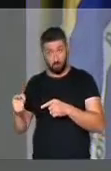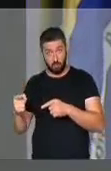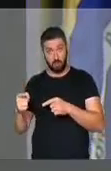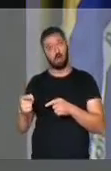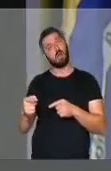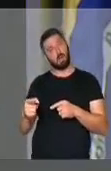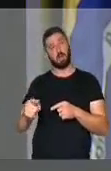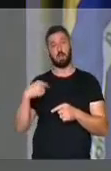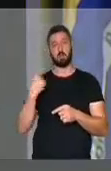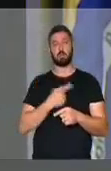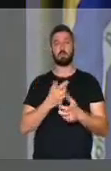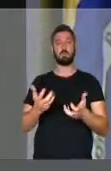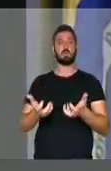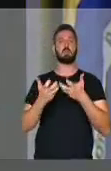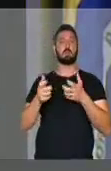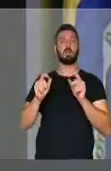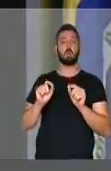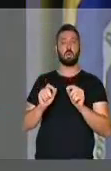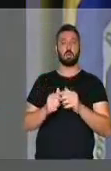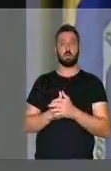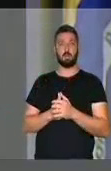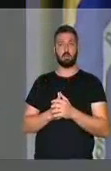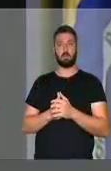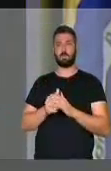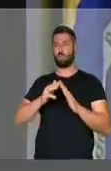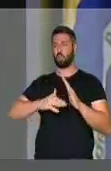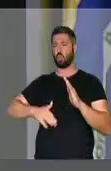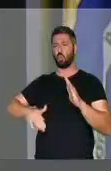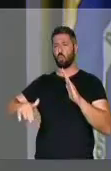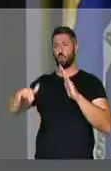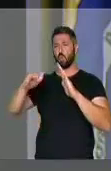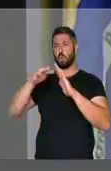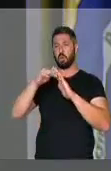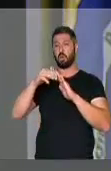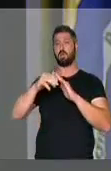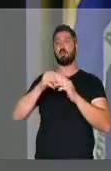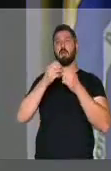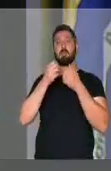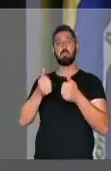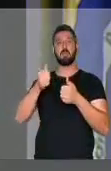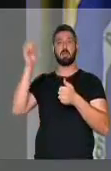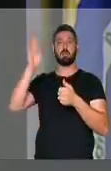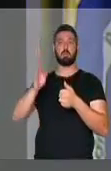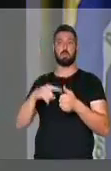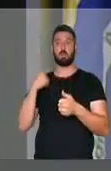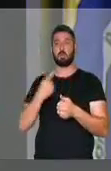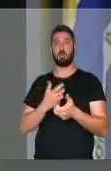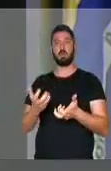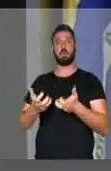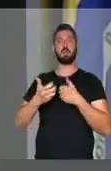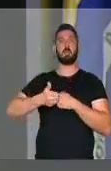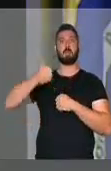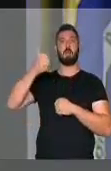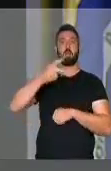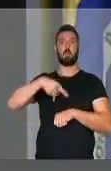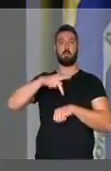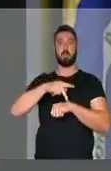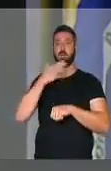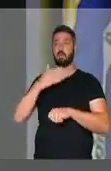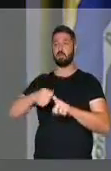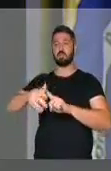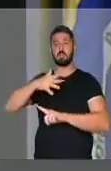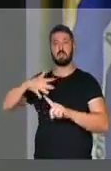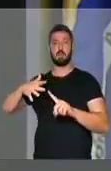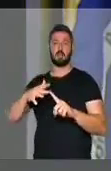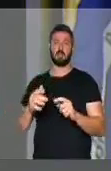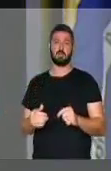disso, nós queremos que tudo vá bem no nosso país. Nós queremos um país melhor para a nossa